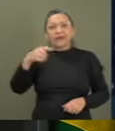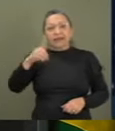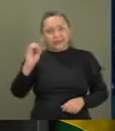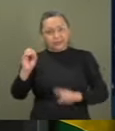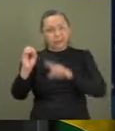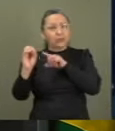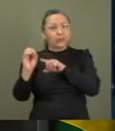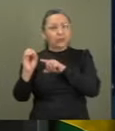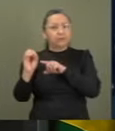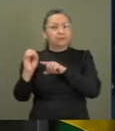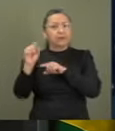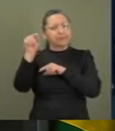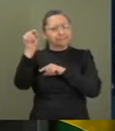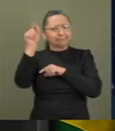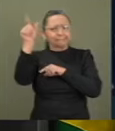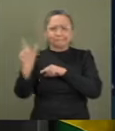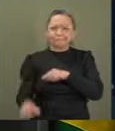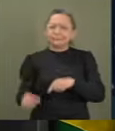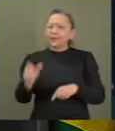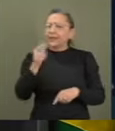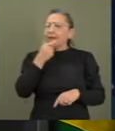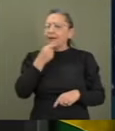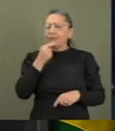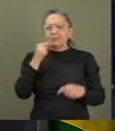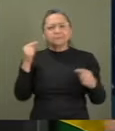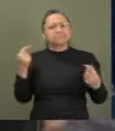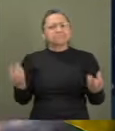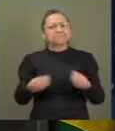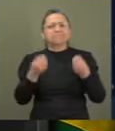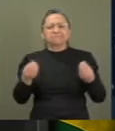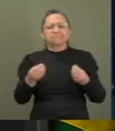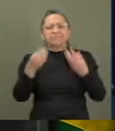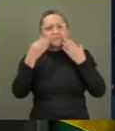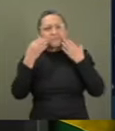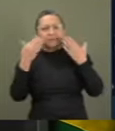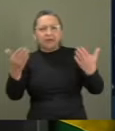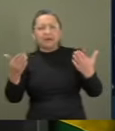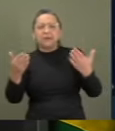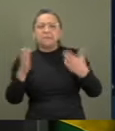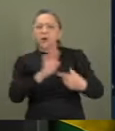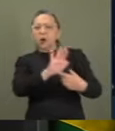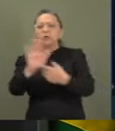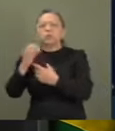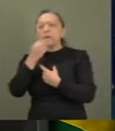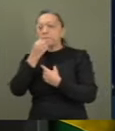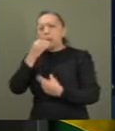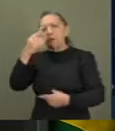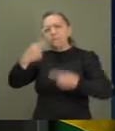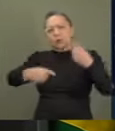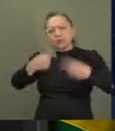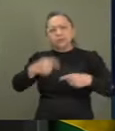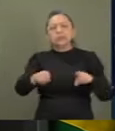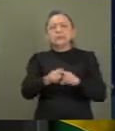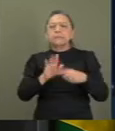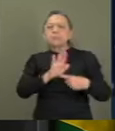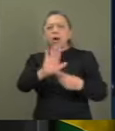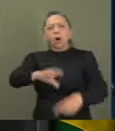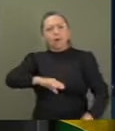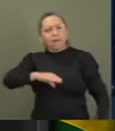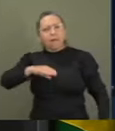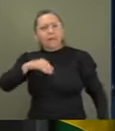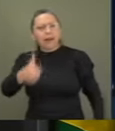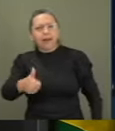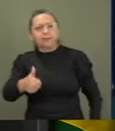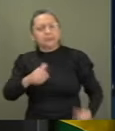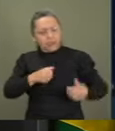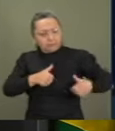o homem que inspira a boa política, a coragem para combater